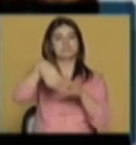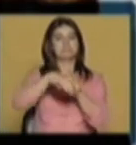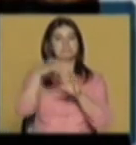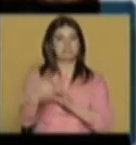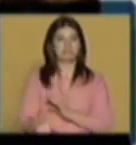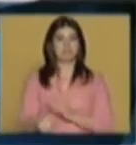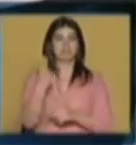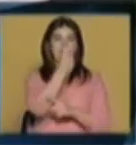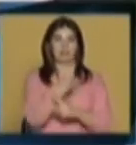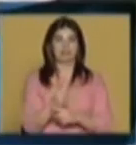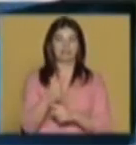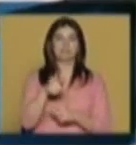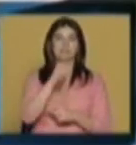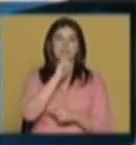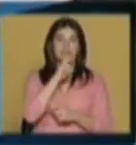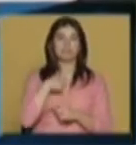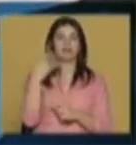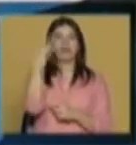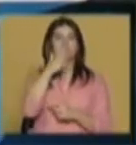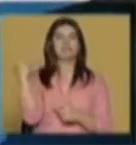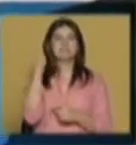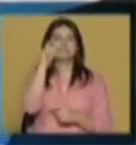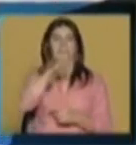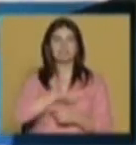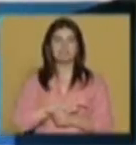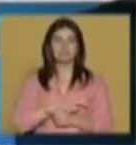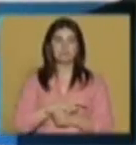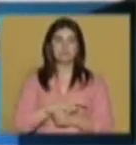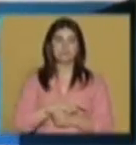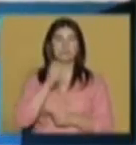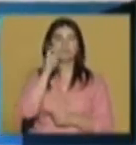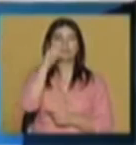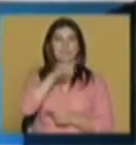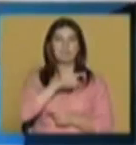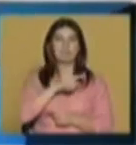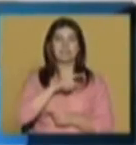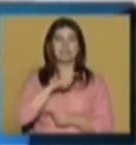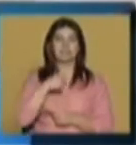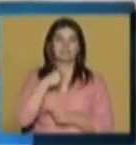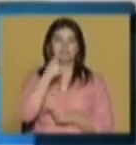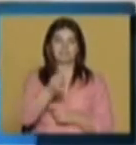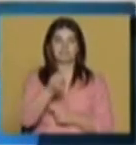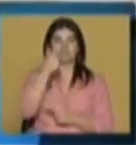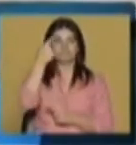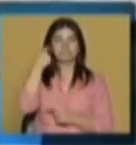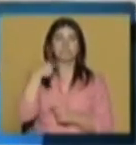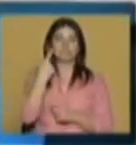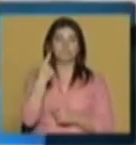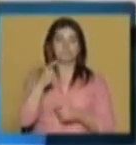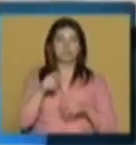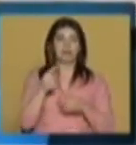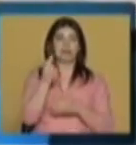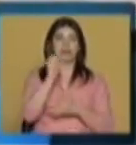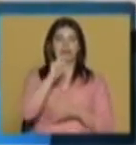contudo, possibilidade de definirmos estes artistas, quem são eles? Quem é que poderá ser identificado como tal? Um designer gráfico, por exemplo,